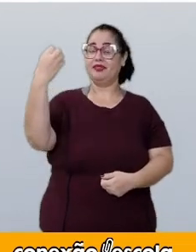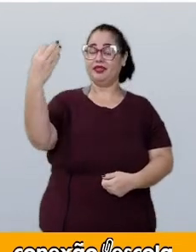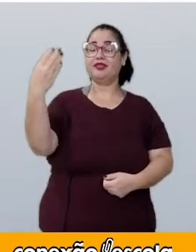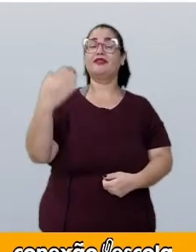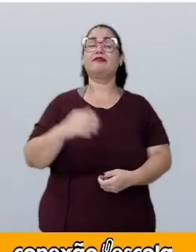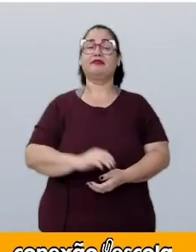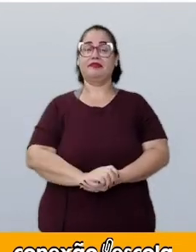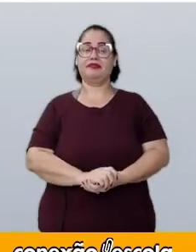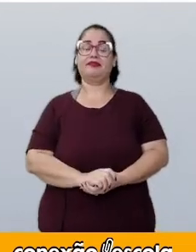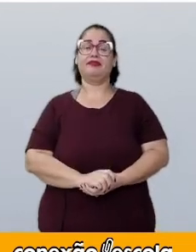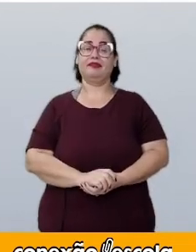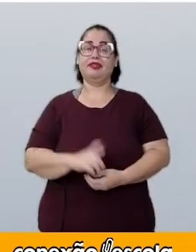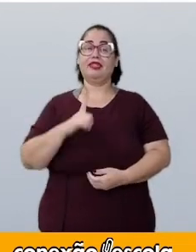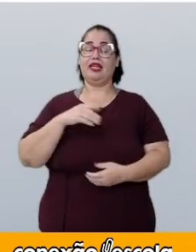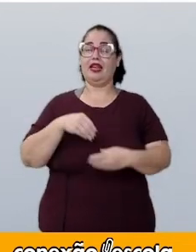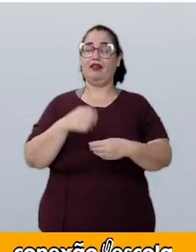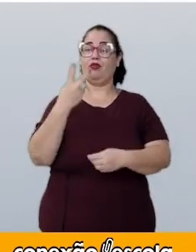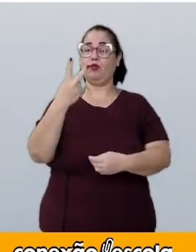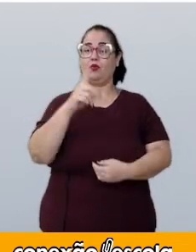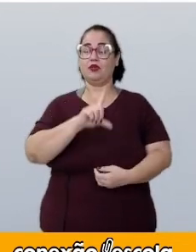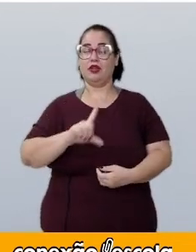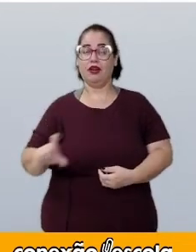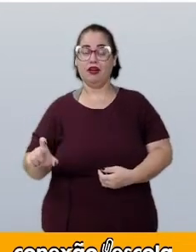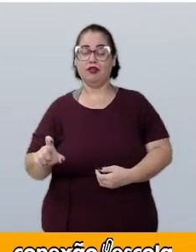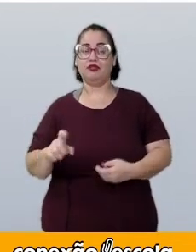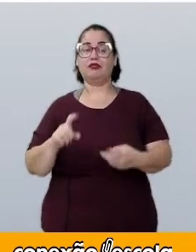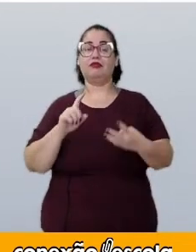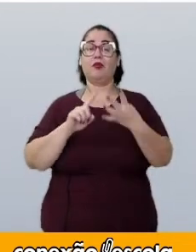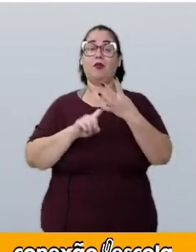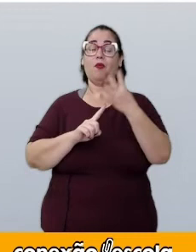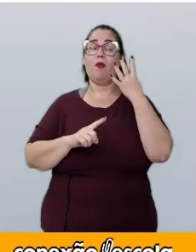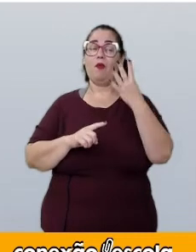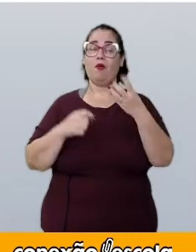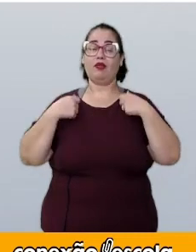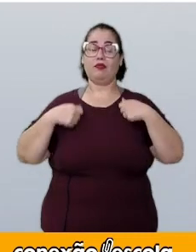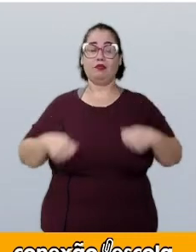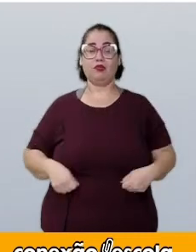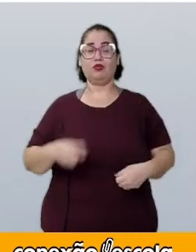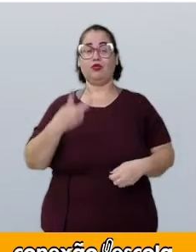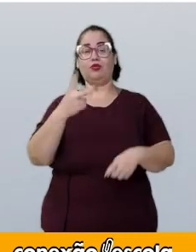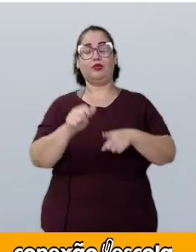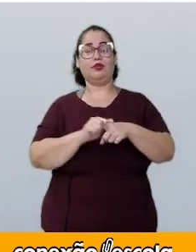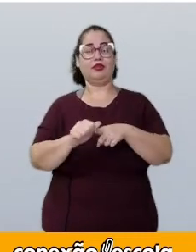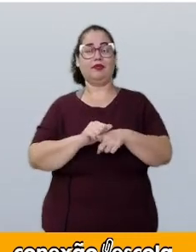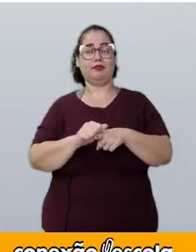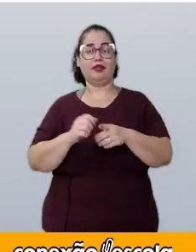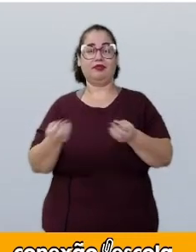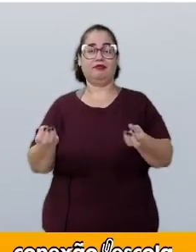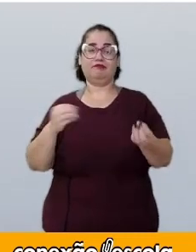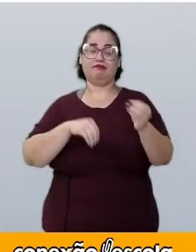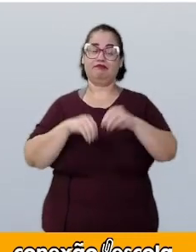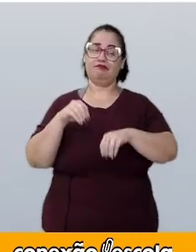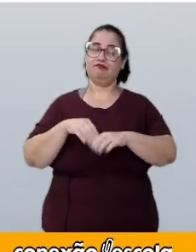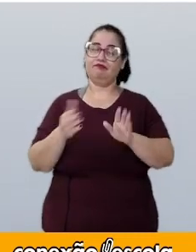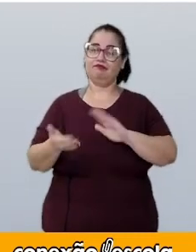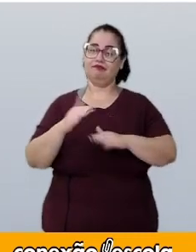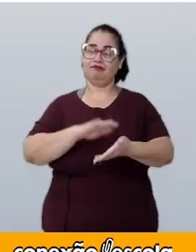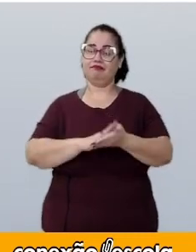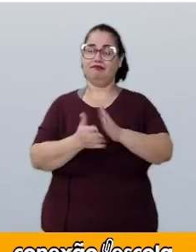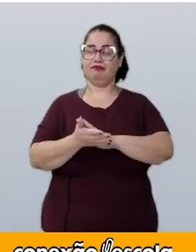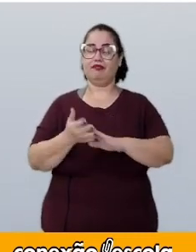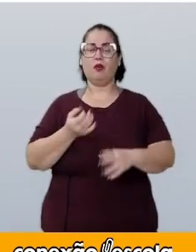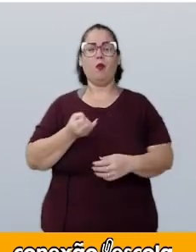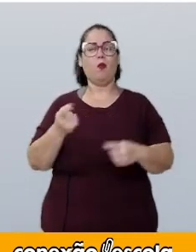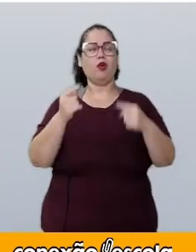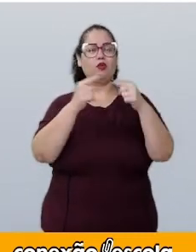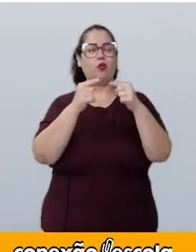Ela está levando duas calças, quatro blusas e dois sapatos. Quantas combinações